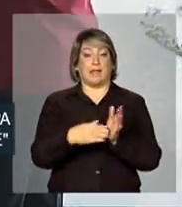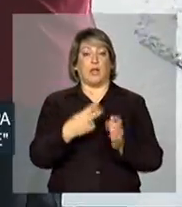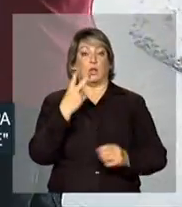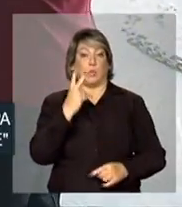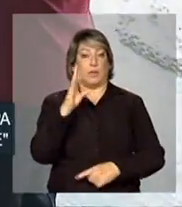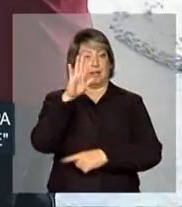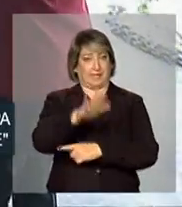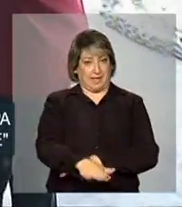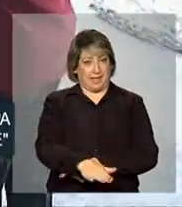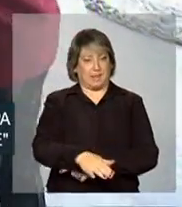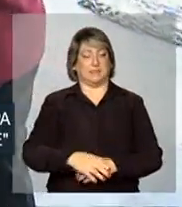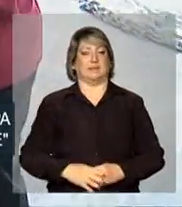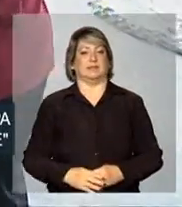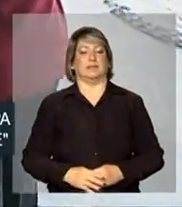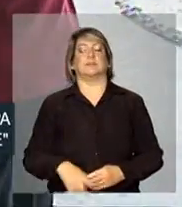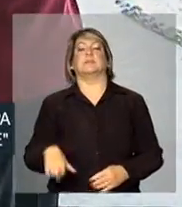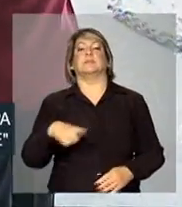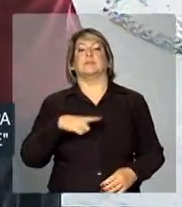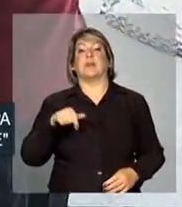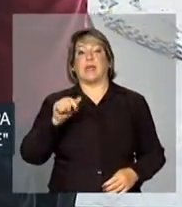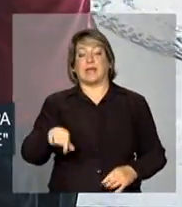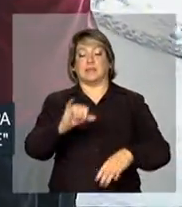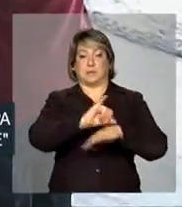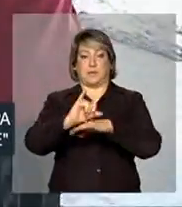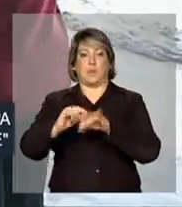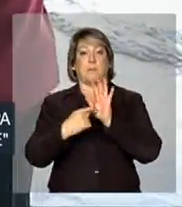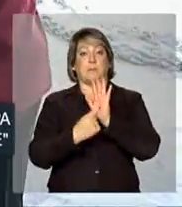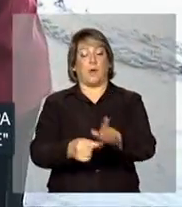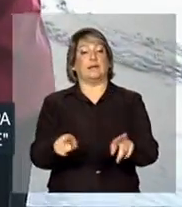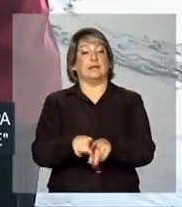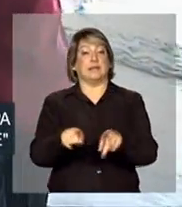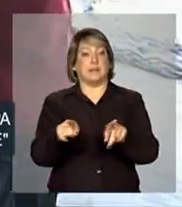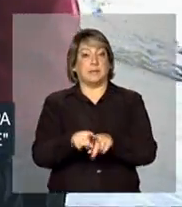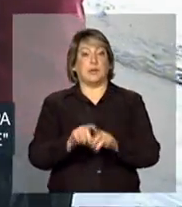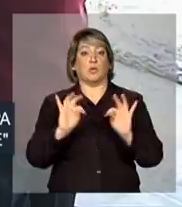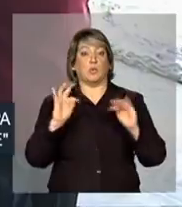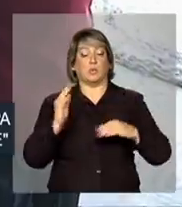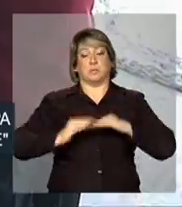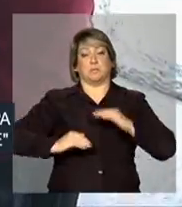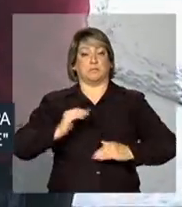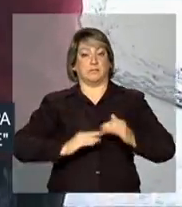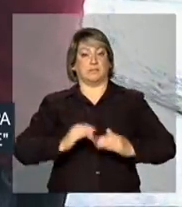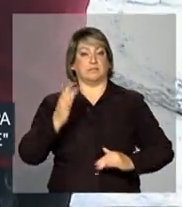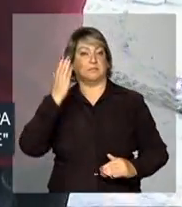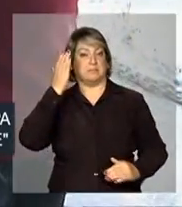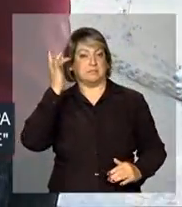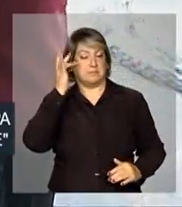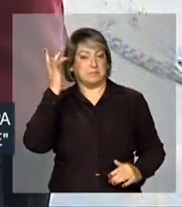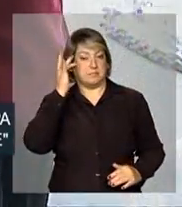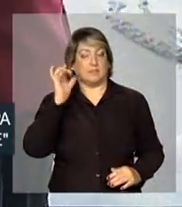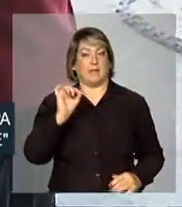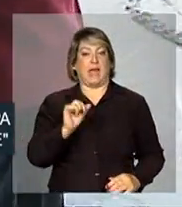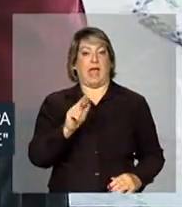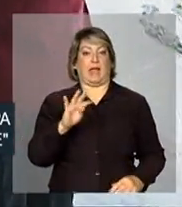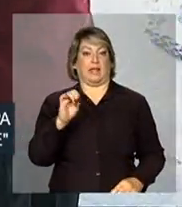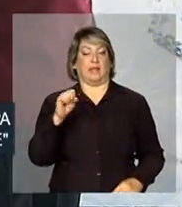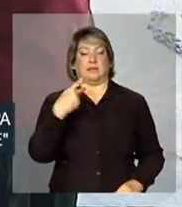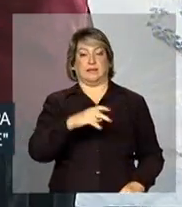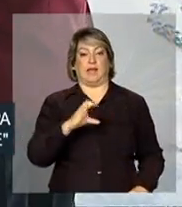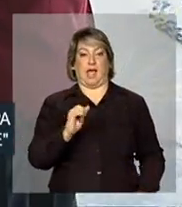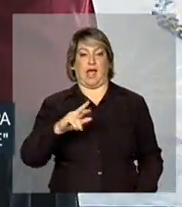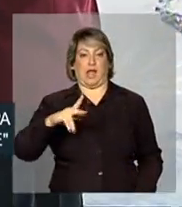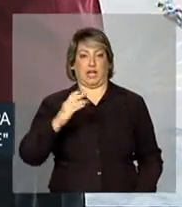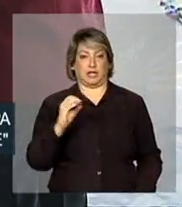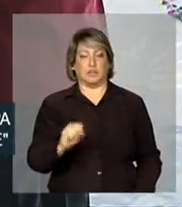horas da tarde. A exposição revela ainda os dotes artísticos, que os dotes artísticos de Carlinhos